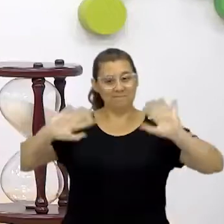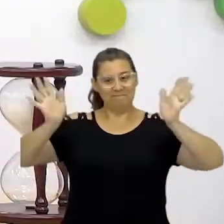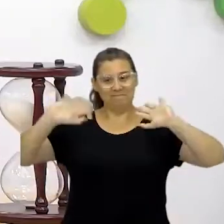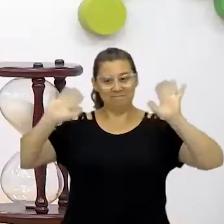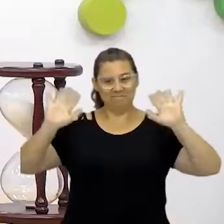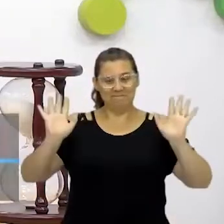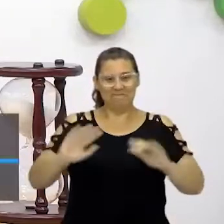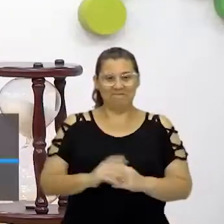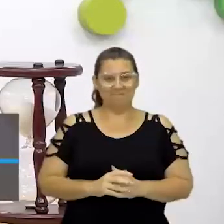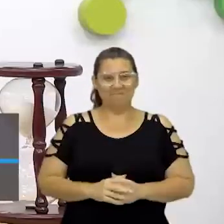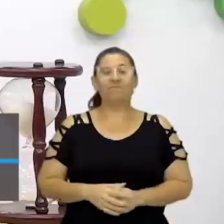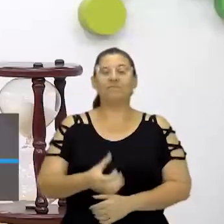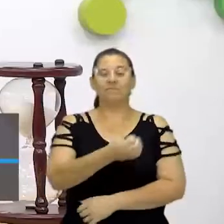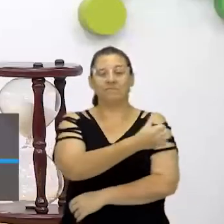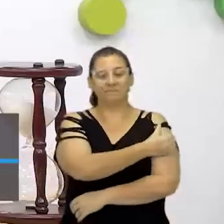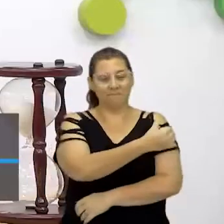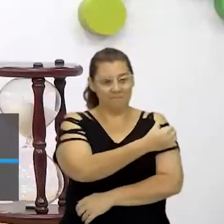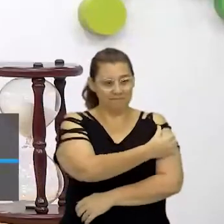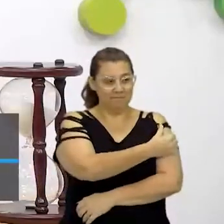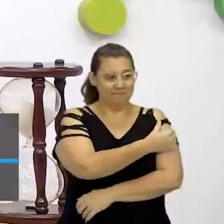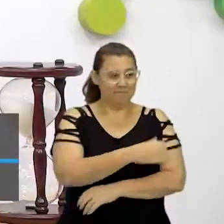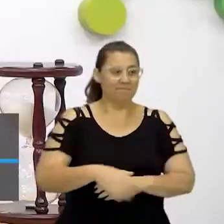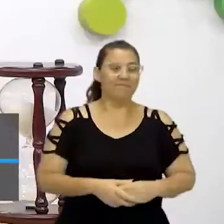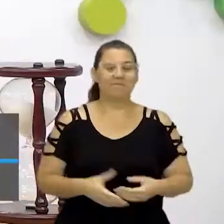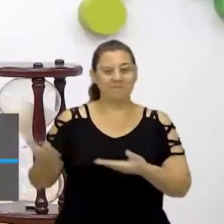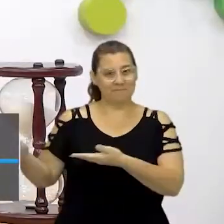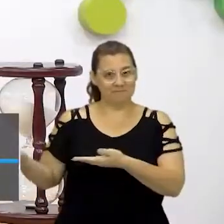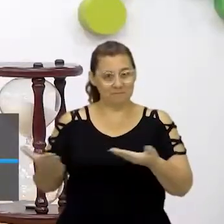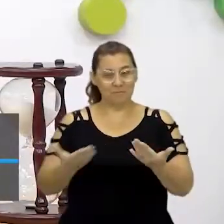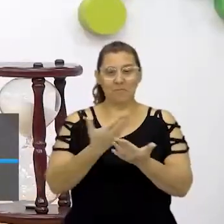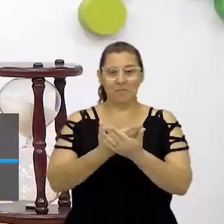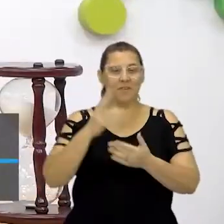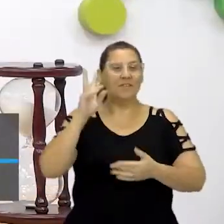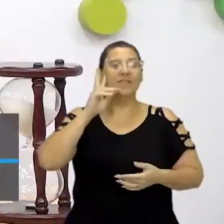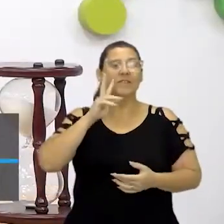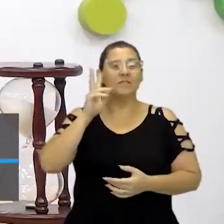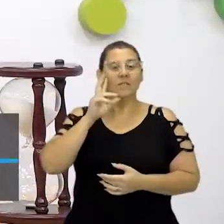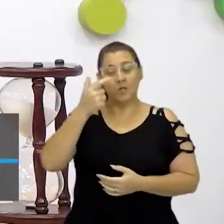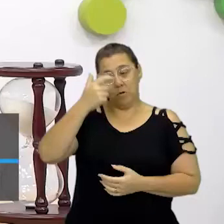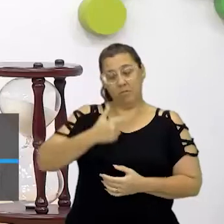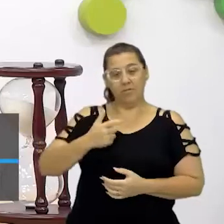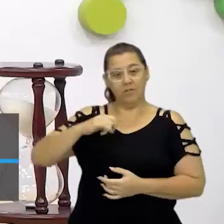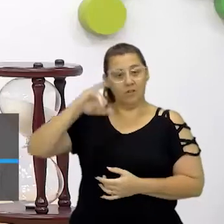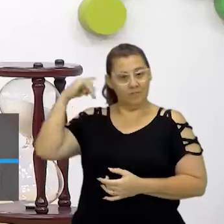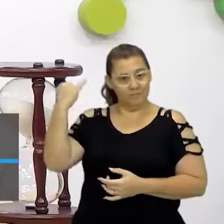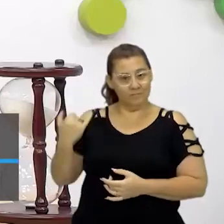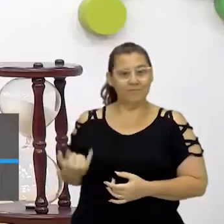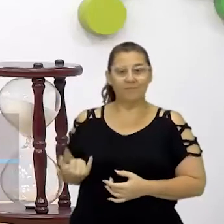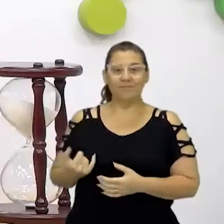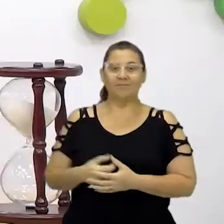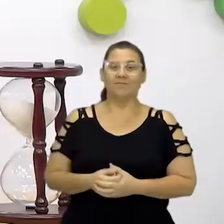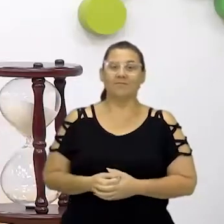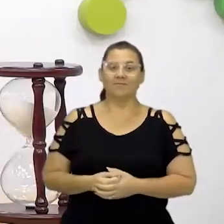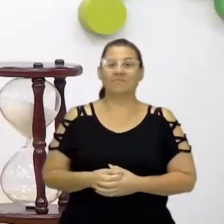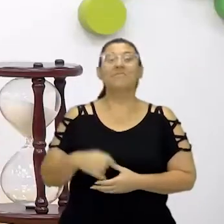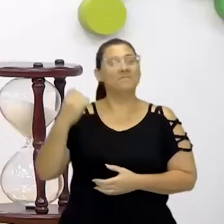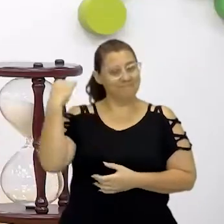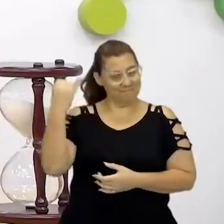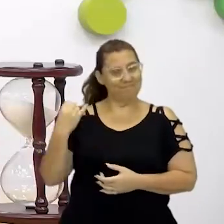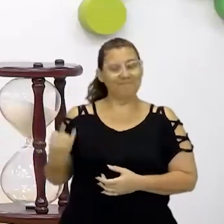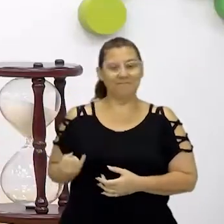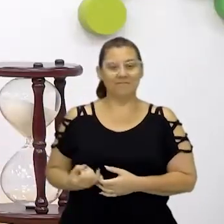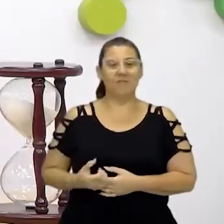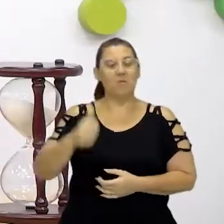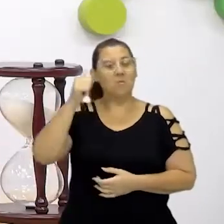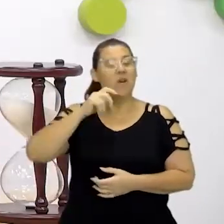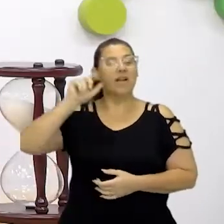Olá, estudantes do sexto ano, sejam bem-vindos a essa aula de história. Eu sou a professora Janaína Jardim, esse é o meu sinal. Eu